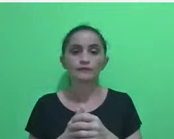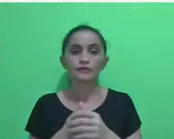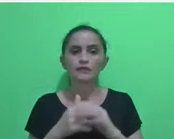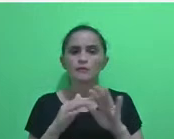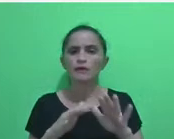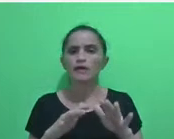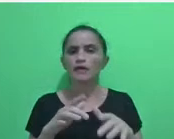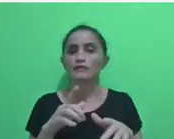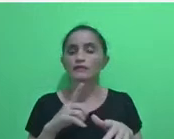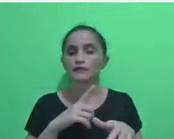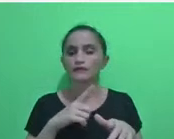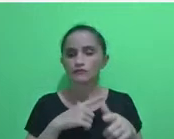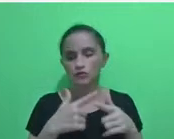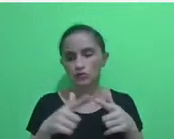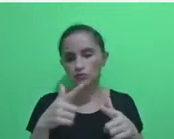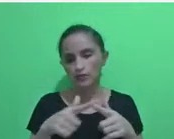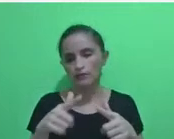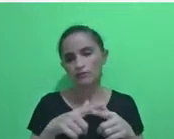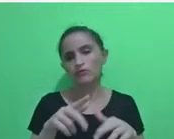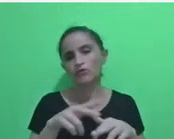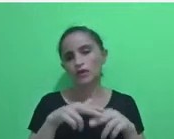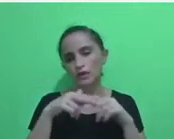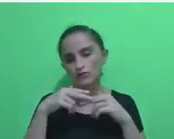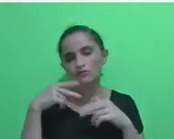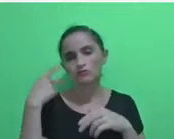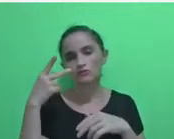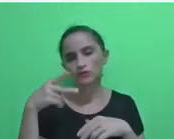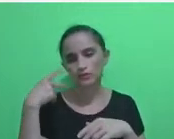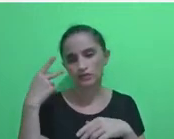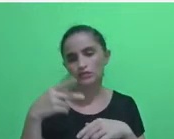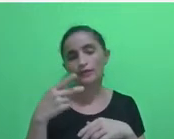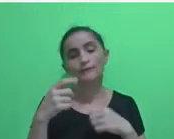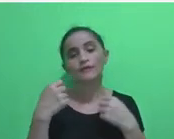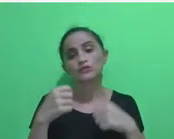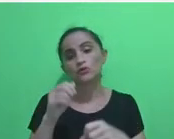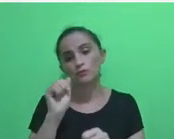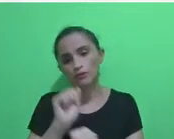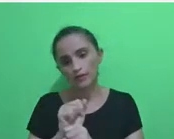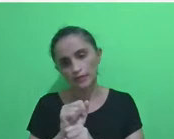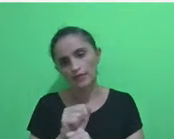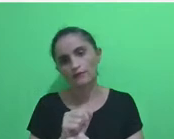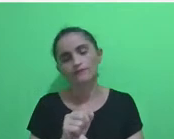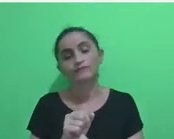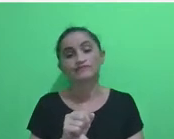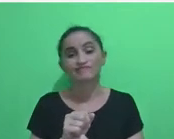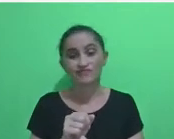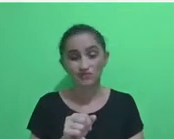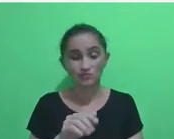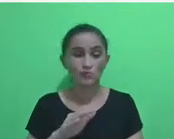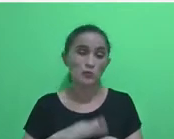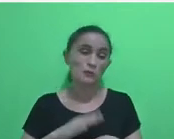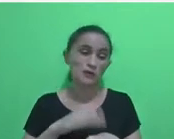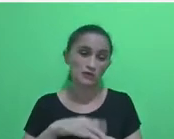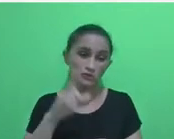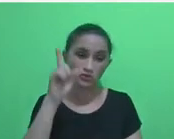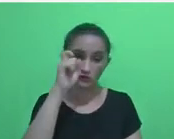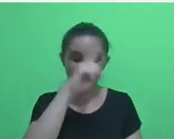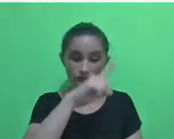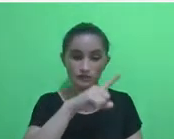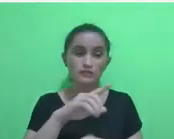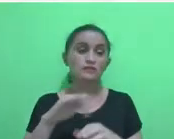a descontinuidade política, isso foi um pouco difícil, e nos leva a pensar que nós não podemos